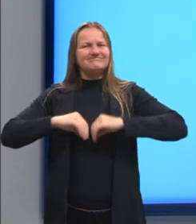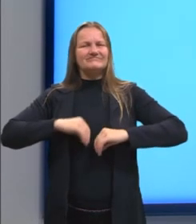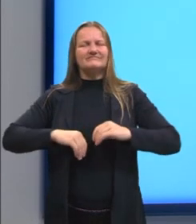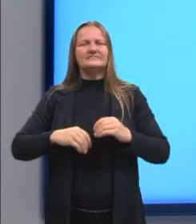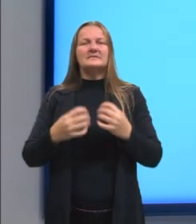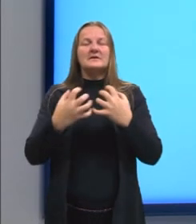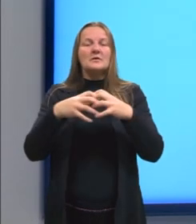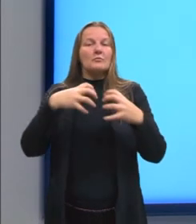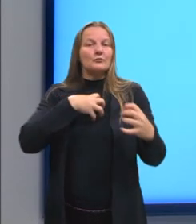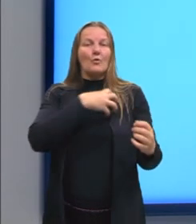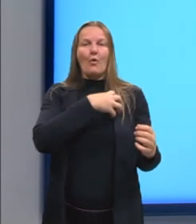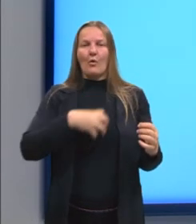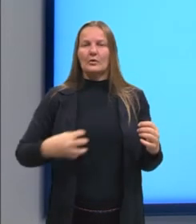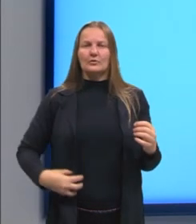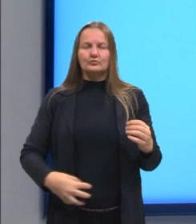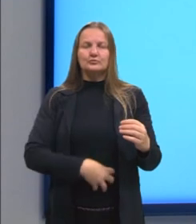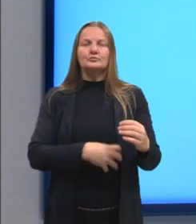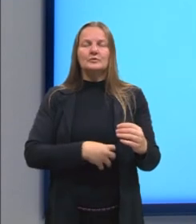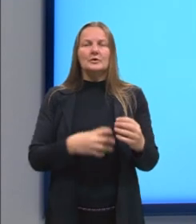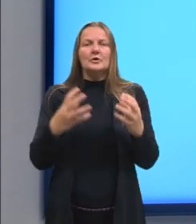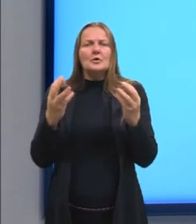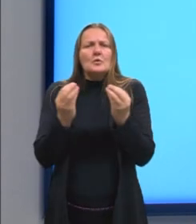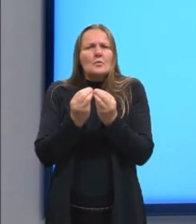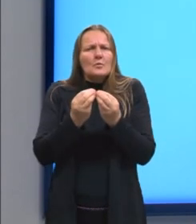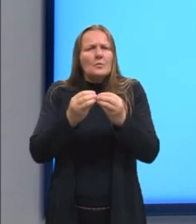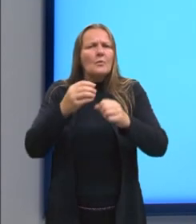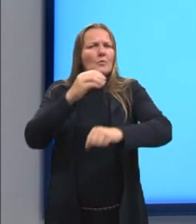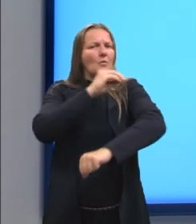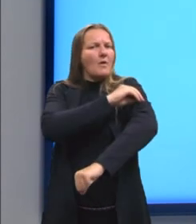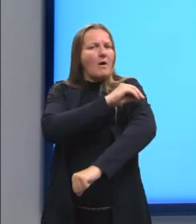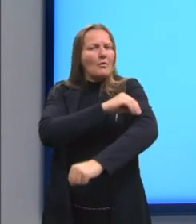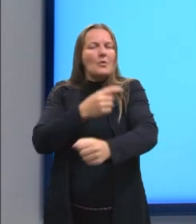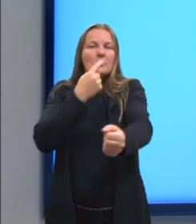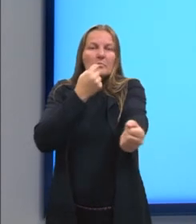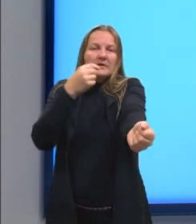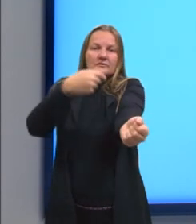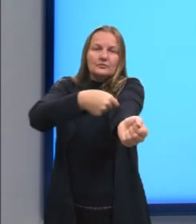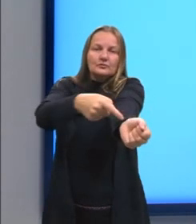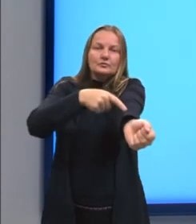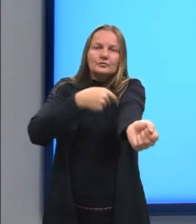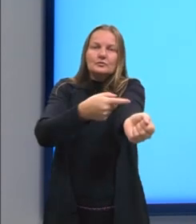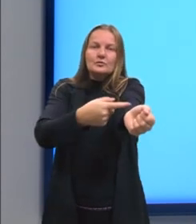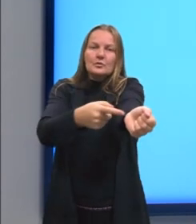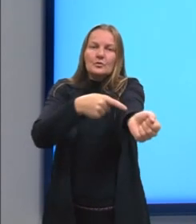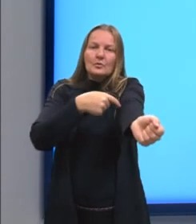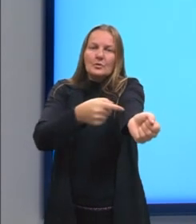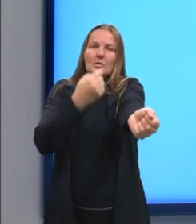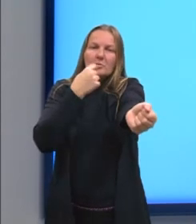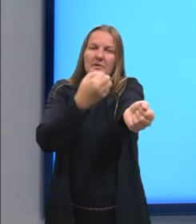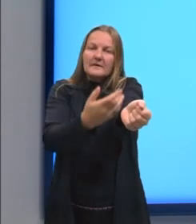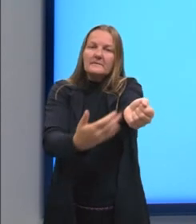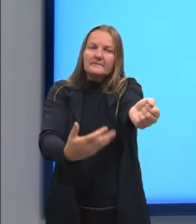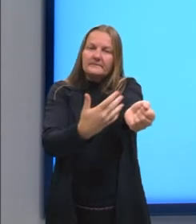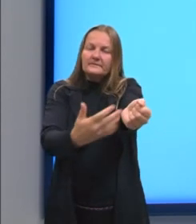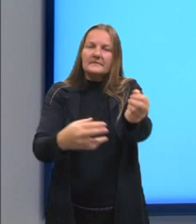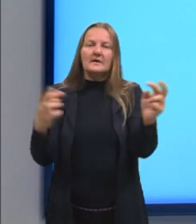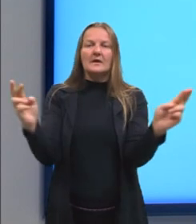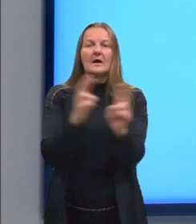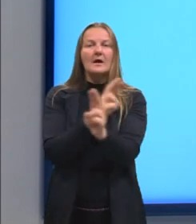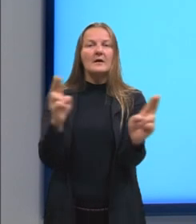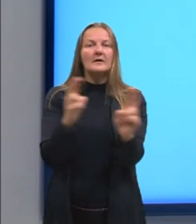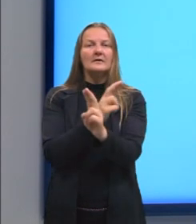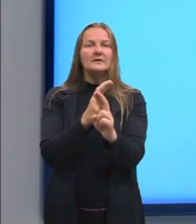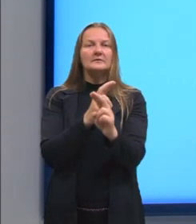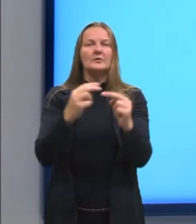diversos órgãos. A concentração de álcool no sangue pode ser entendida como a razão entre a quantidade